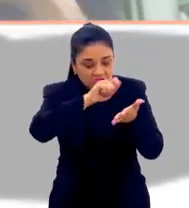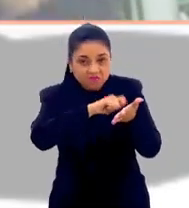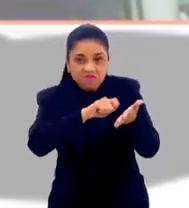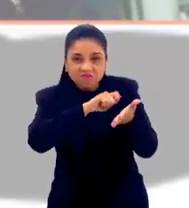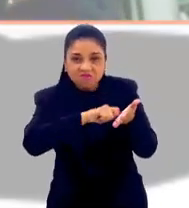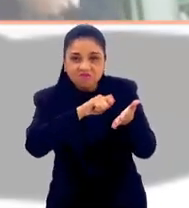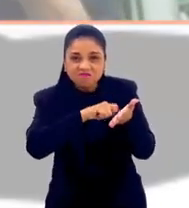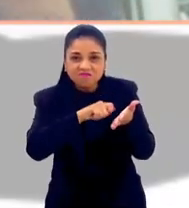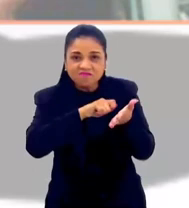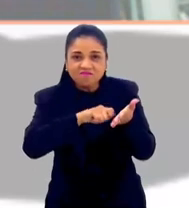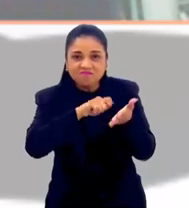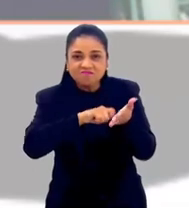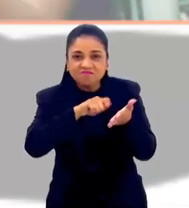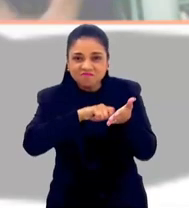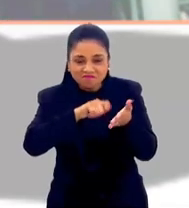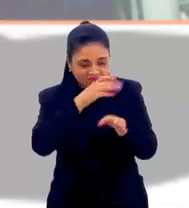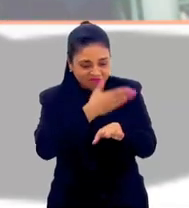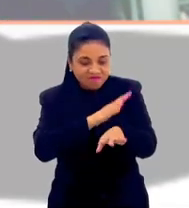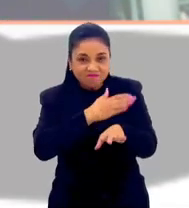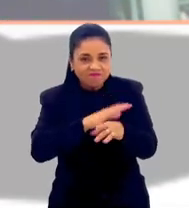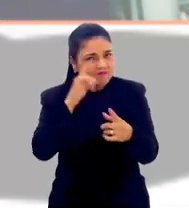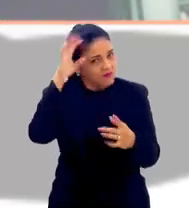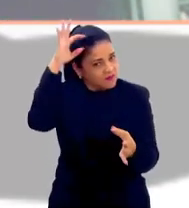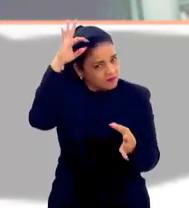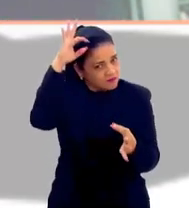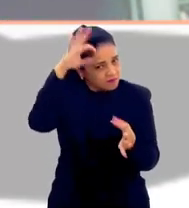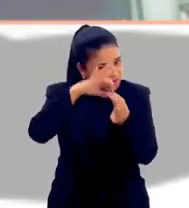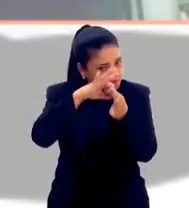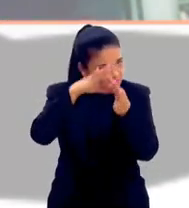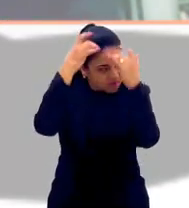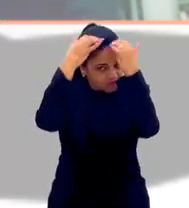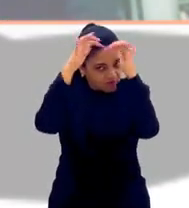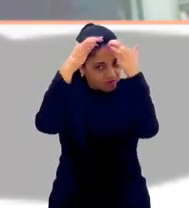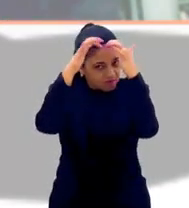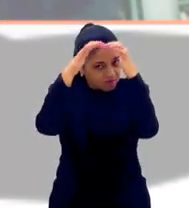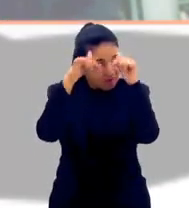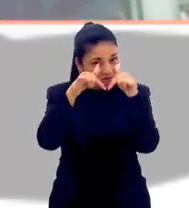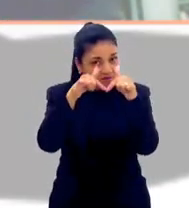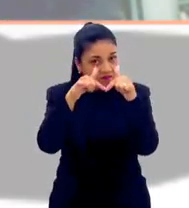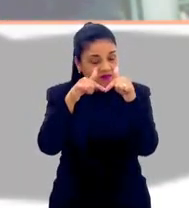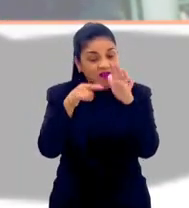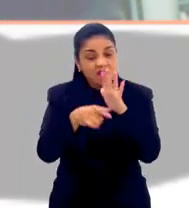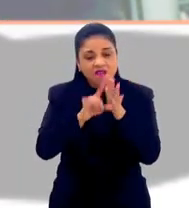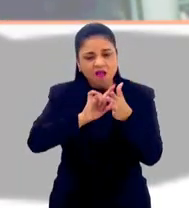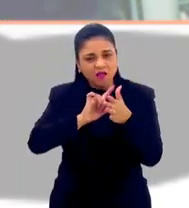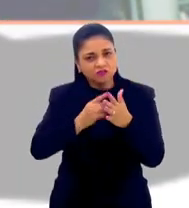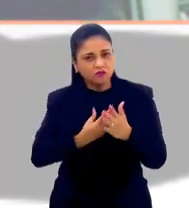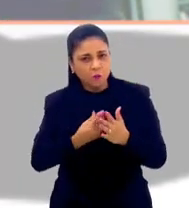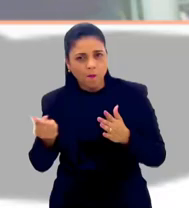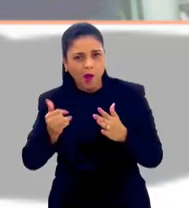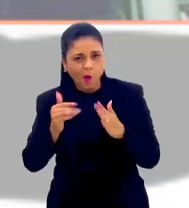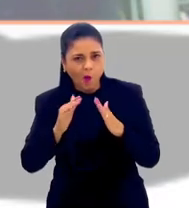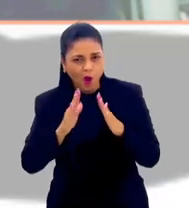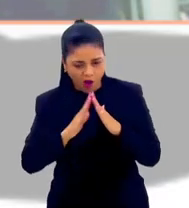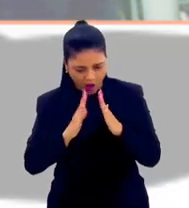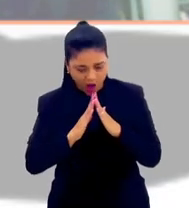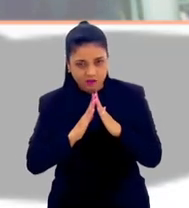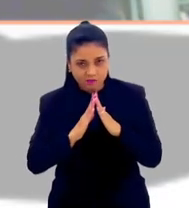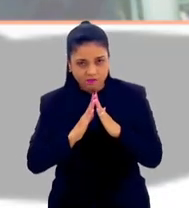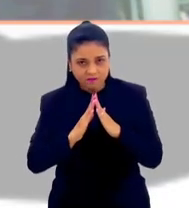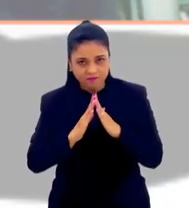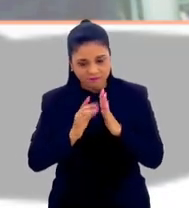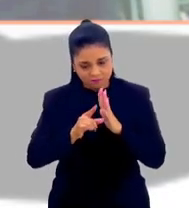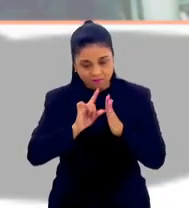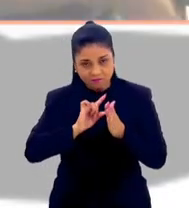exercita o seu punho a se conectar com o seu cérebro e antes de você sair de casa, se eu falei para no final do dia